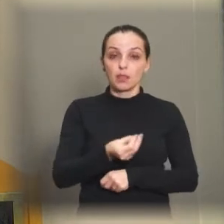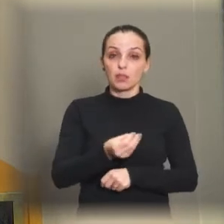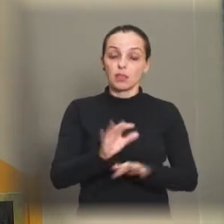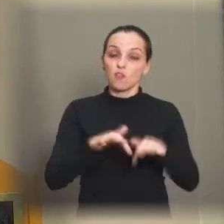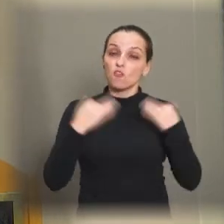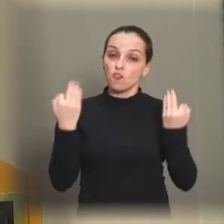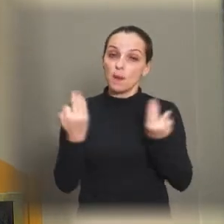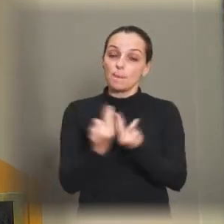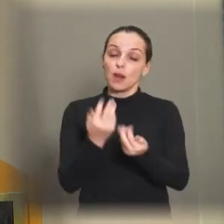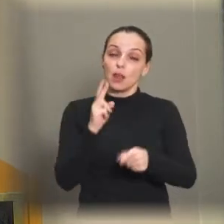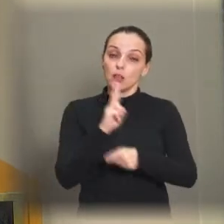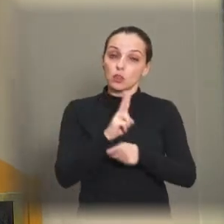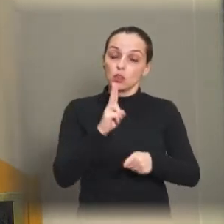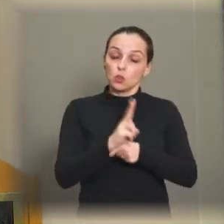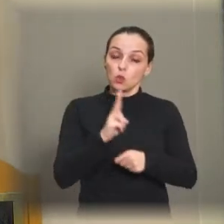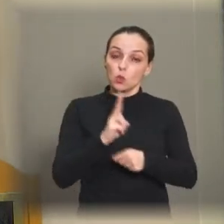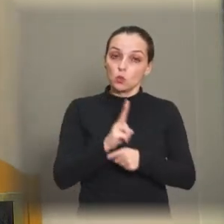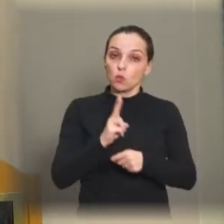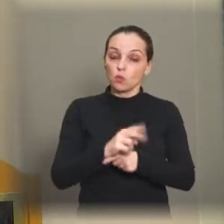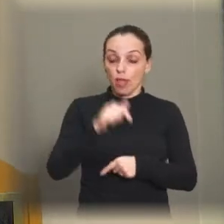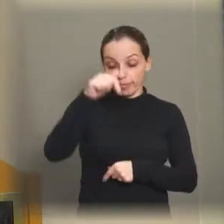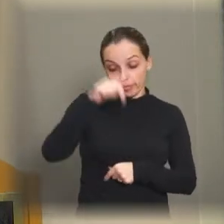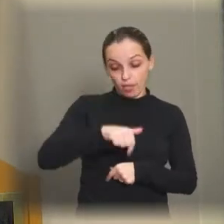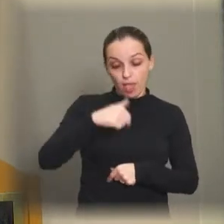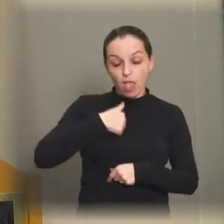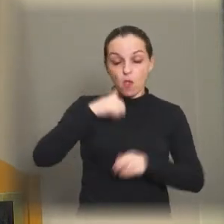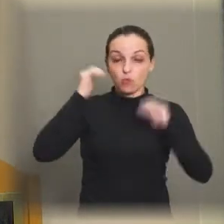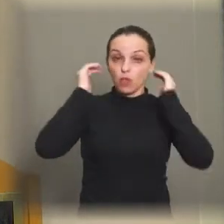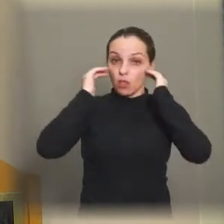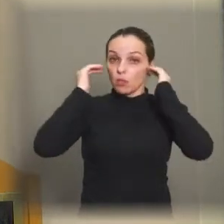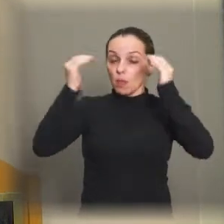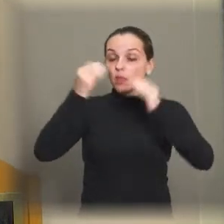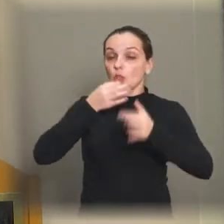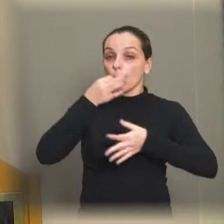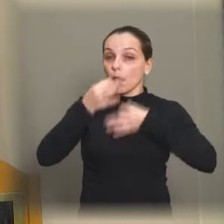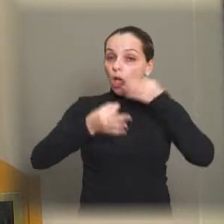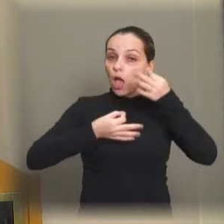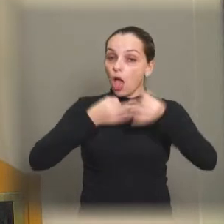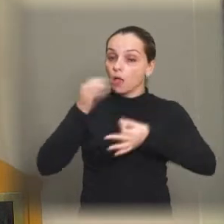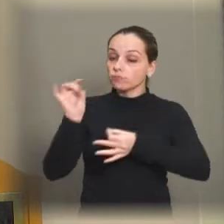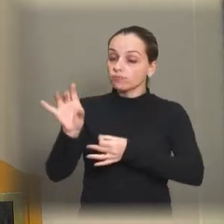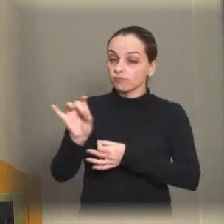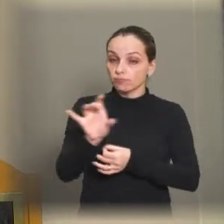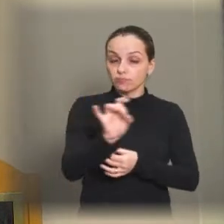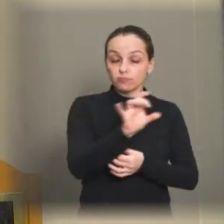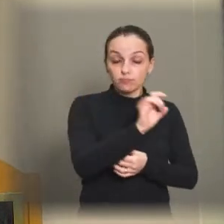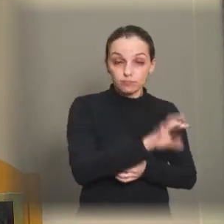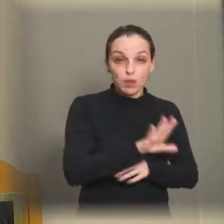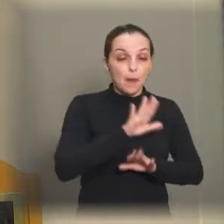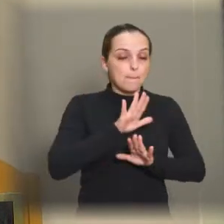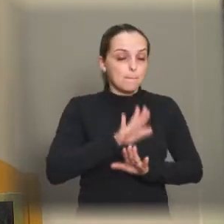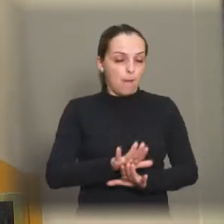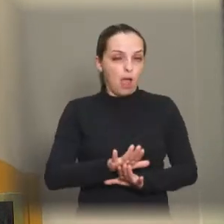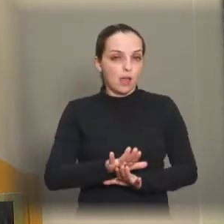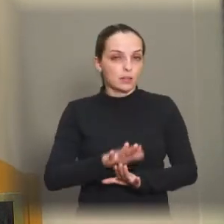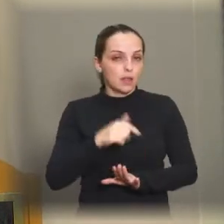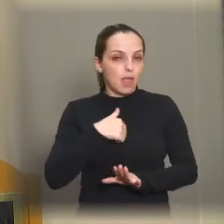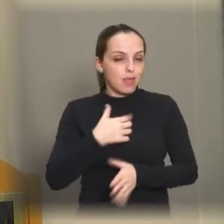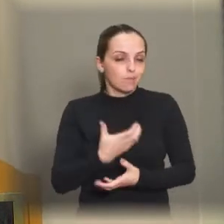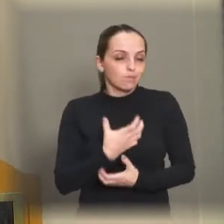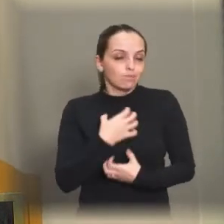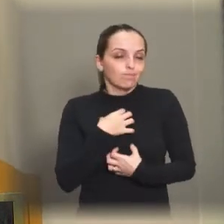Família, aqui respeito à opinião de todos os pares, porém não me